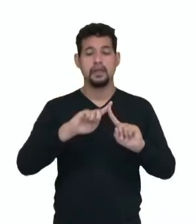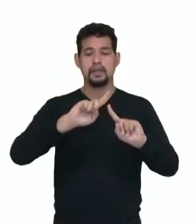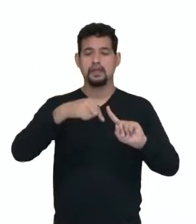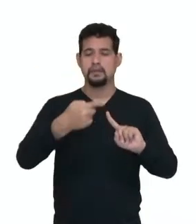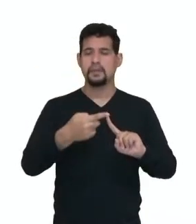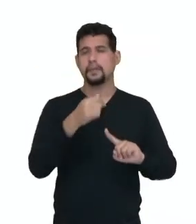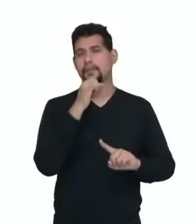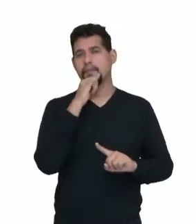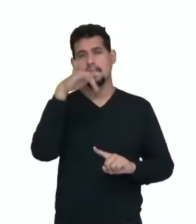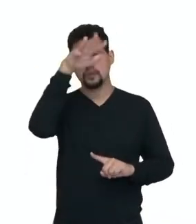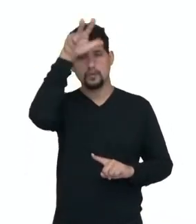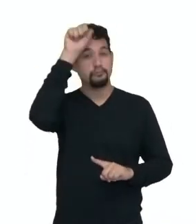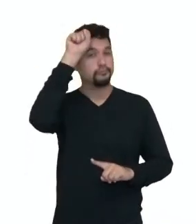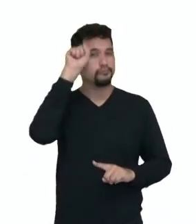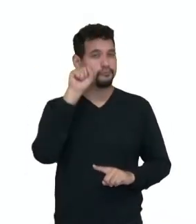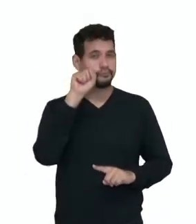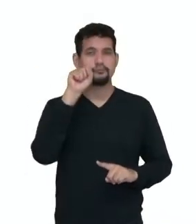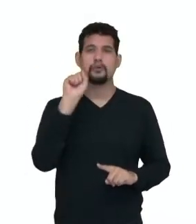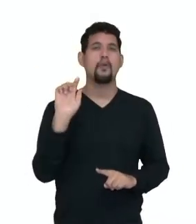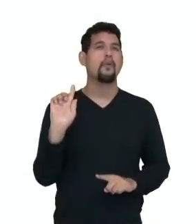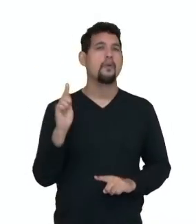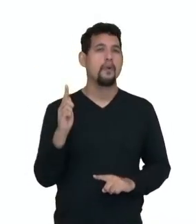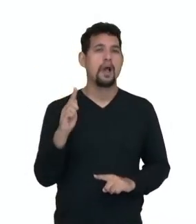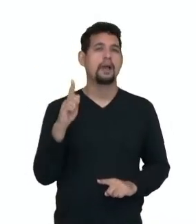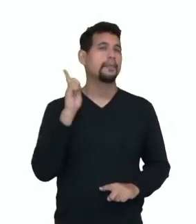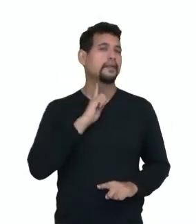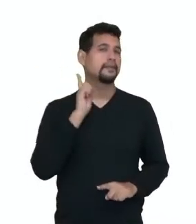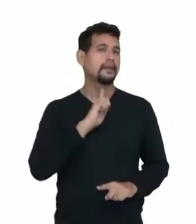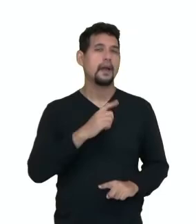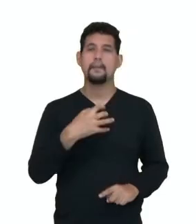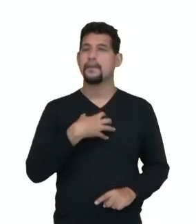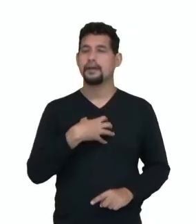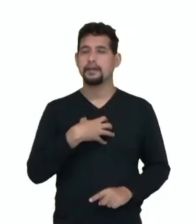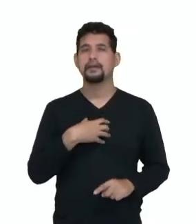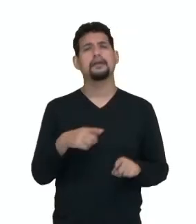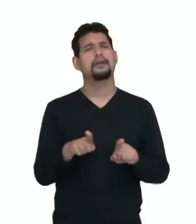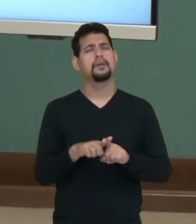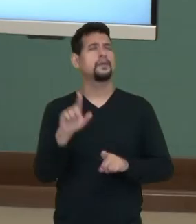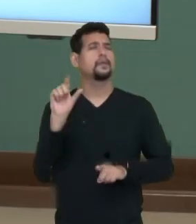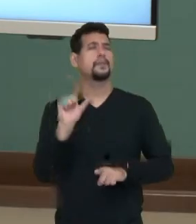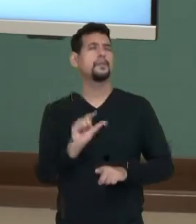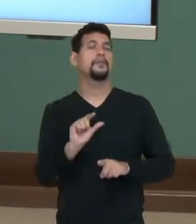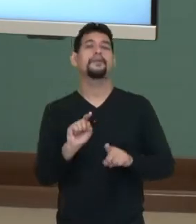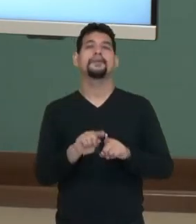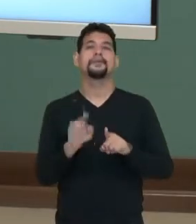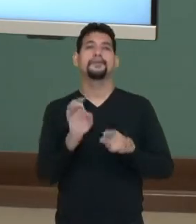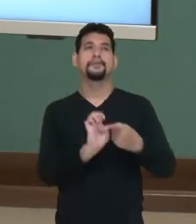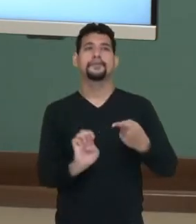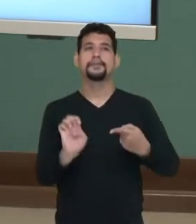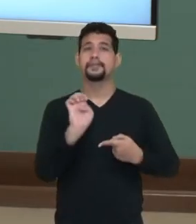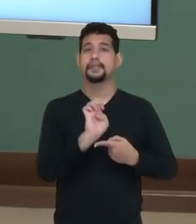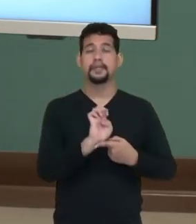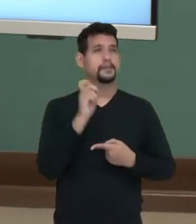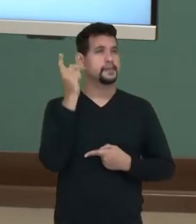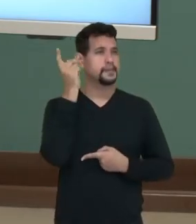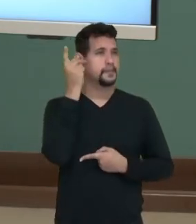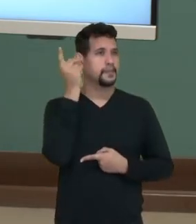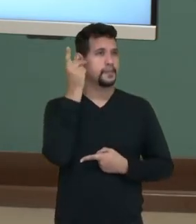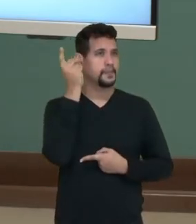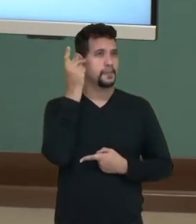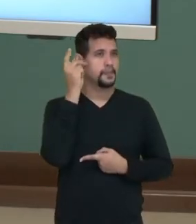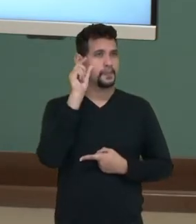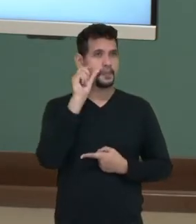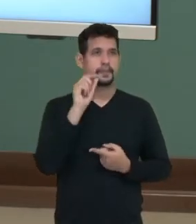aí por, por exemplo, Mato Grosso do Sul, o Estado de Goiás, Minas Gerais, a Bahia e um pouco também no Estado de São Paulo, tá bom?